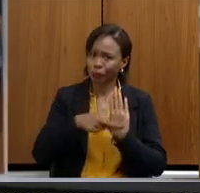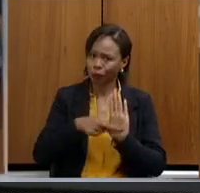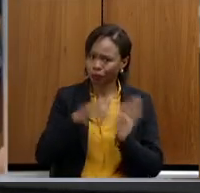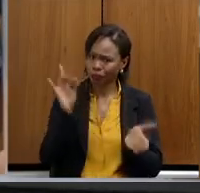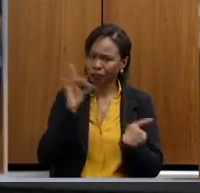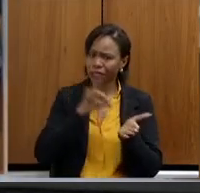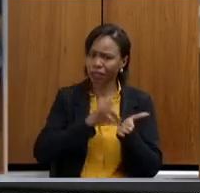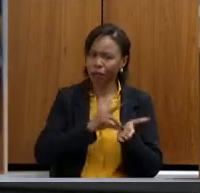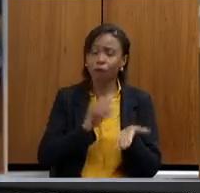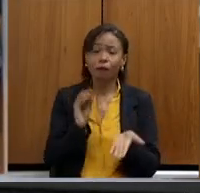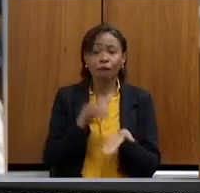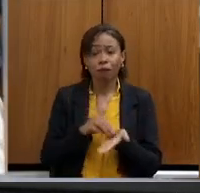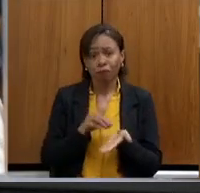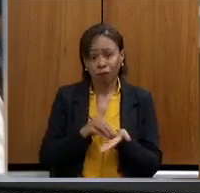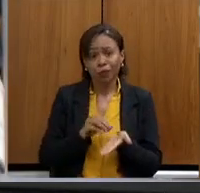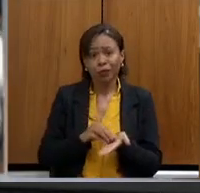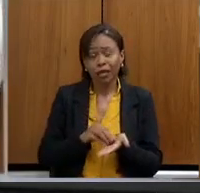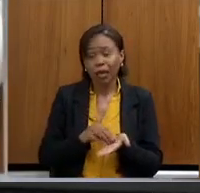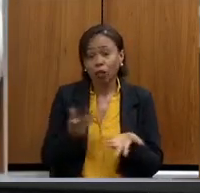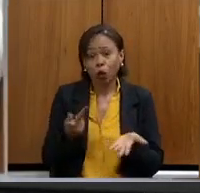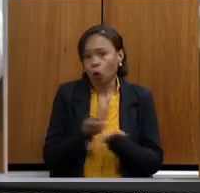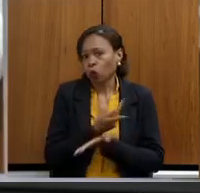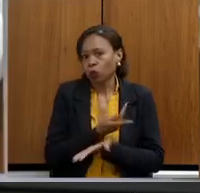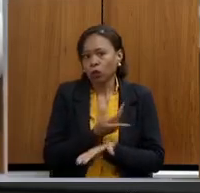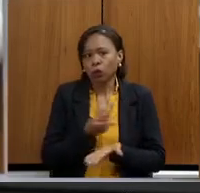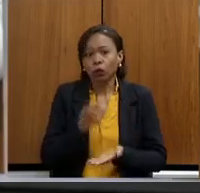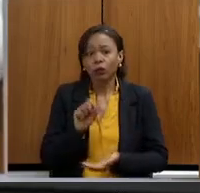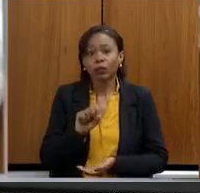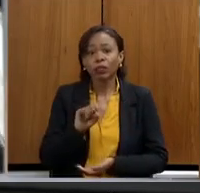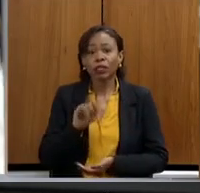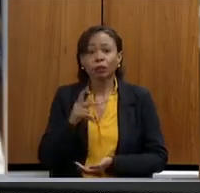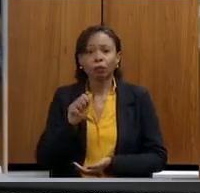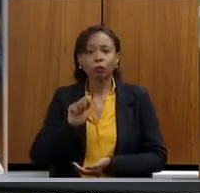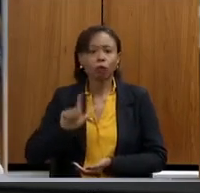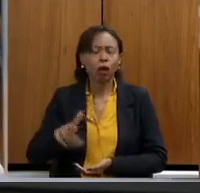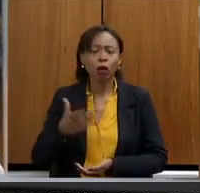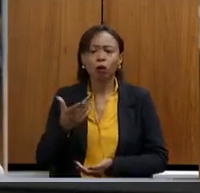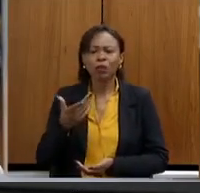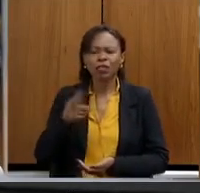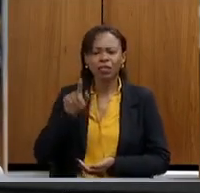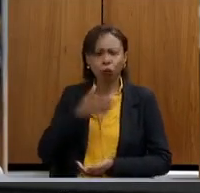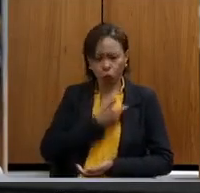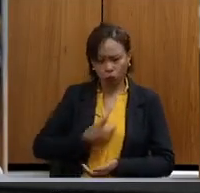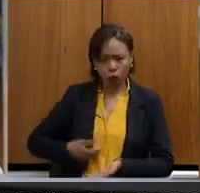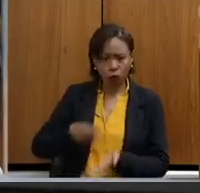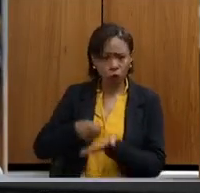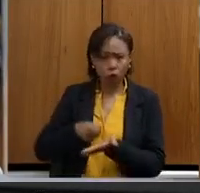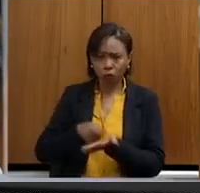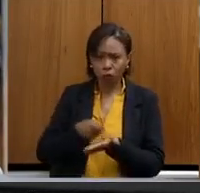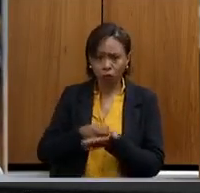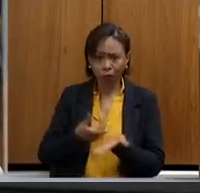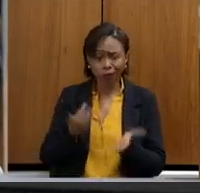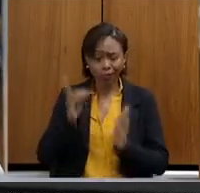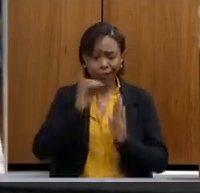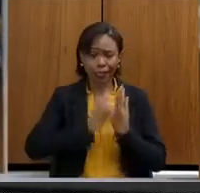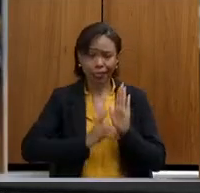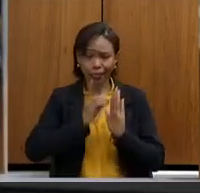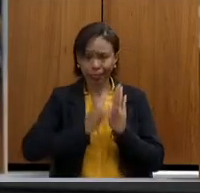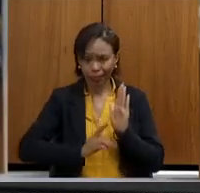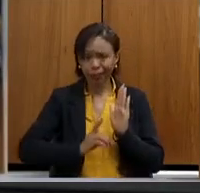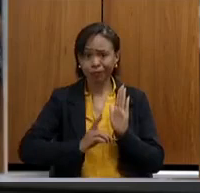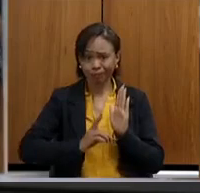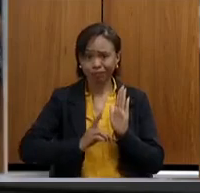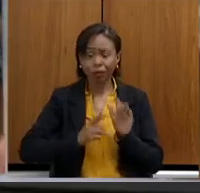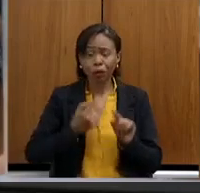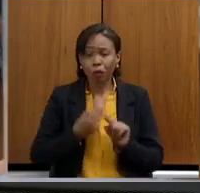cipoal é esse que obrigou o nosso governador a fazer um decreto de revogação, porque até o próprio